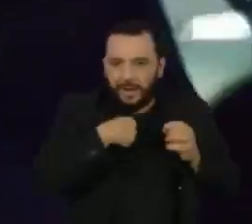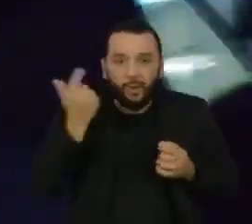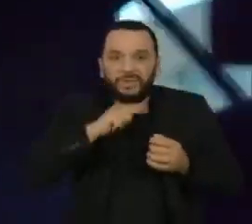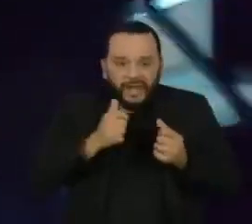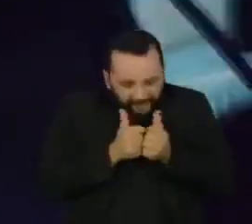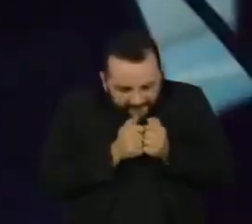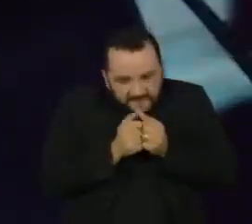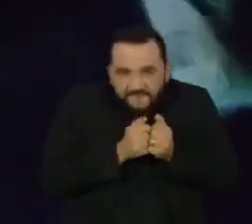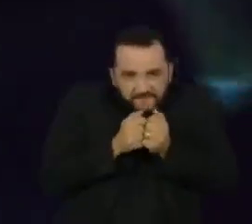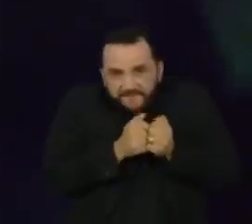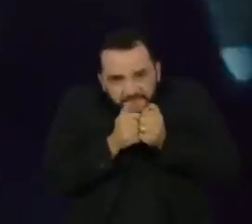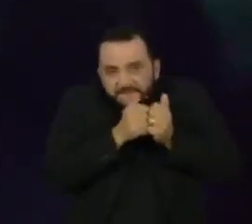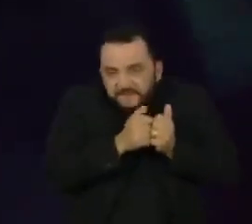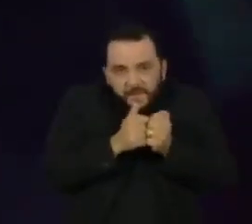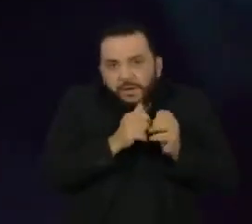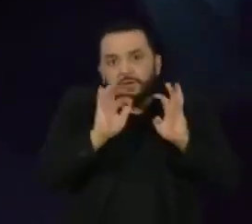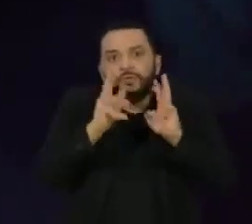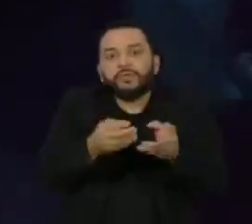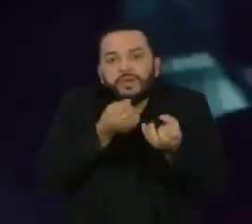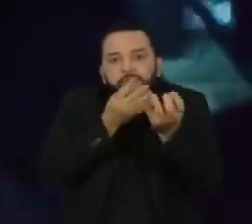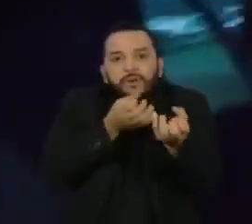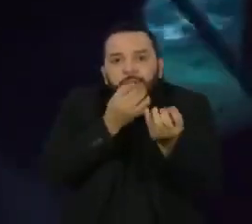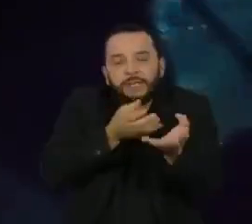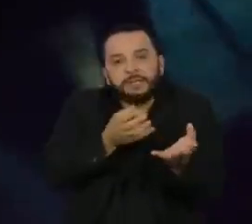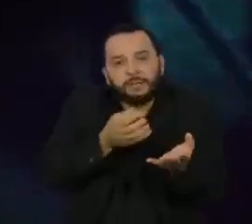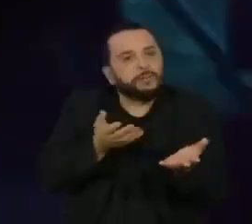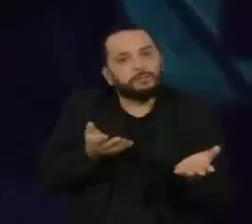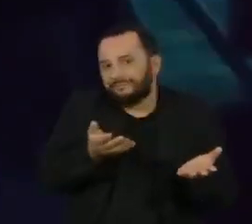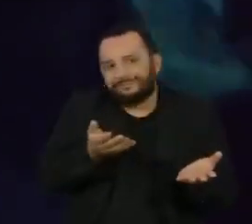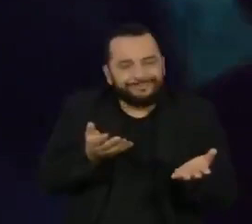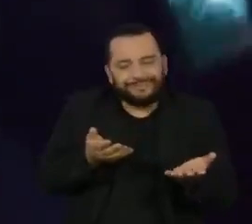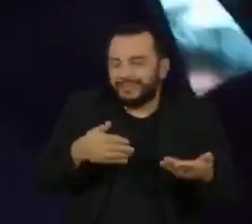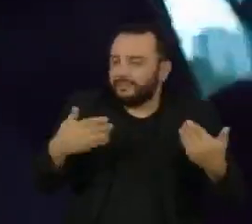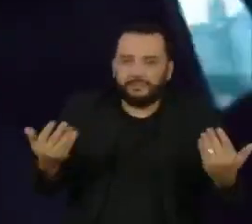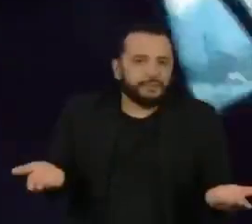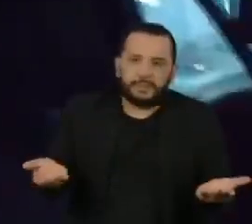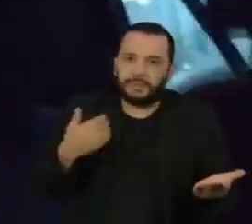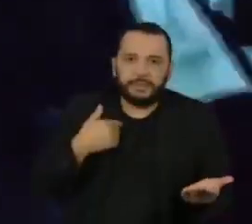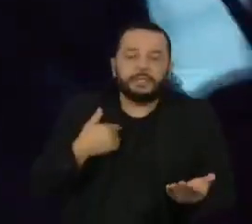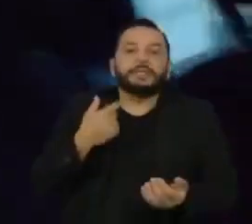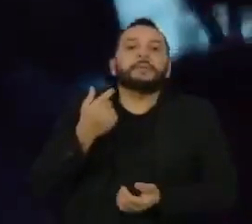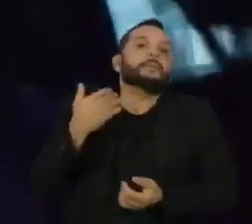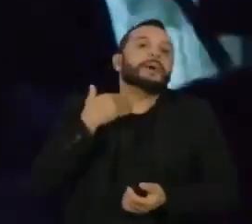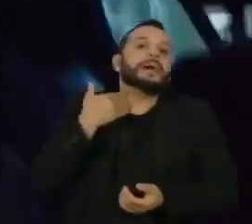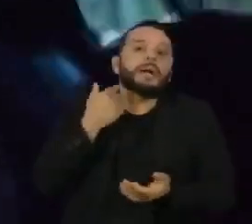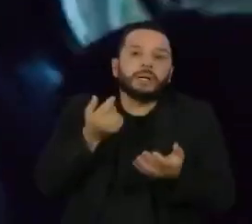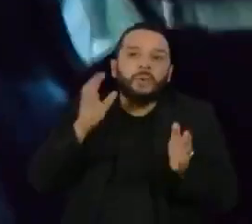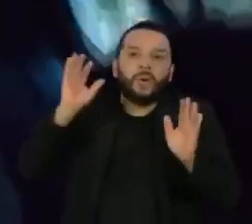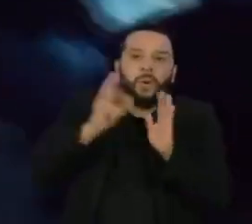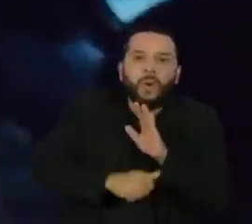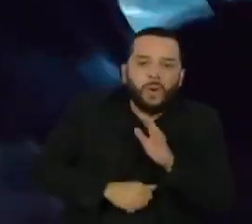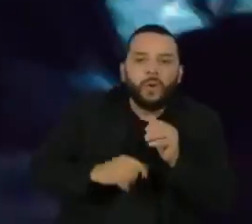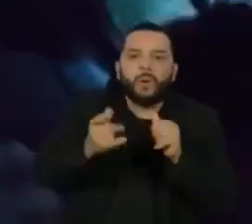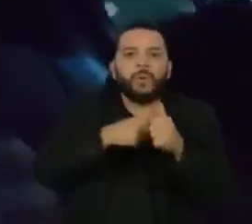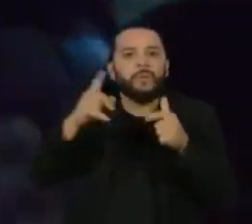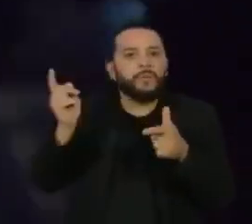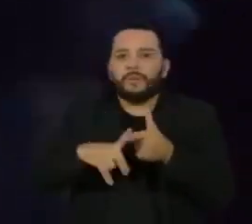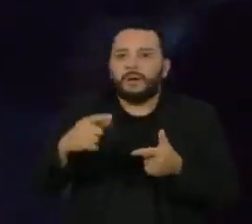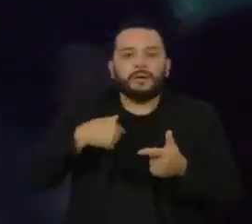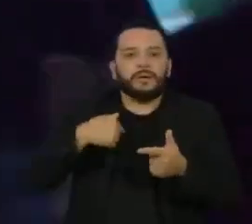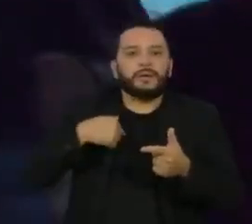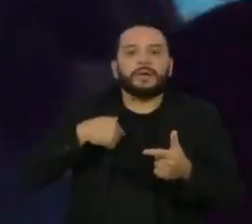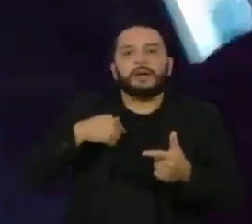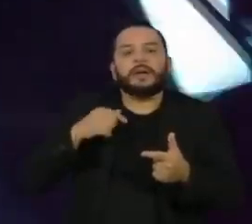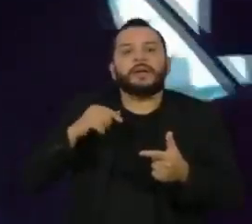consegue ter acesso a todos os aplicativos do celular. Enfim, e fazer todo o hack, digamos